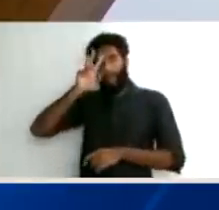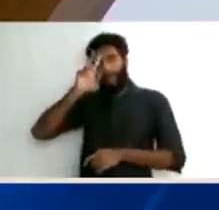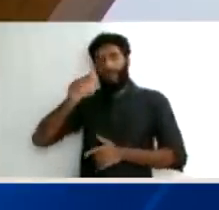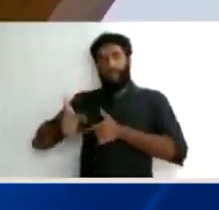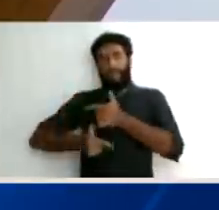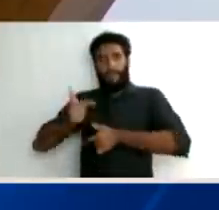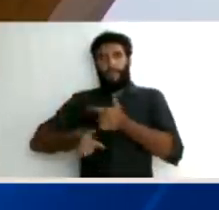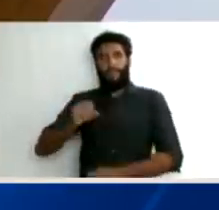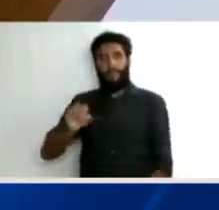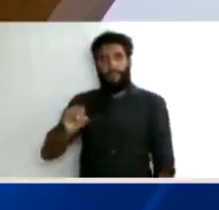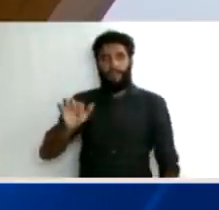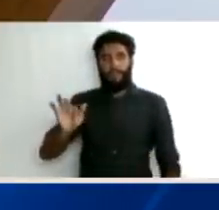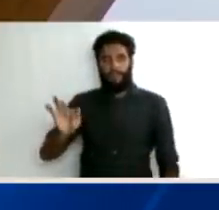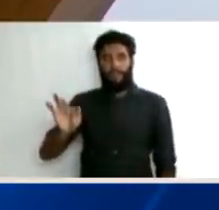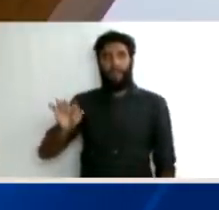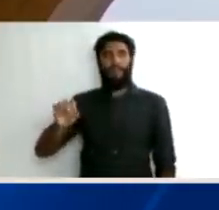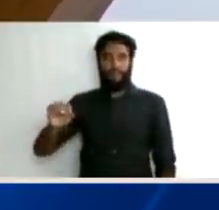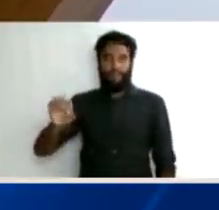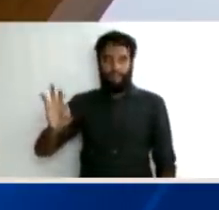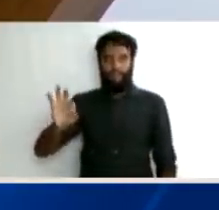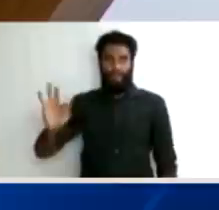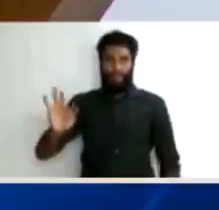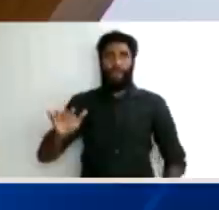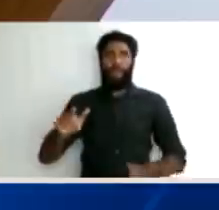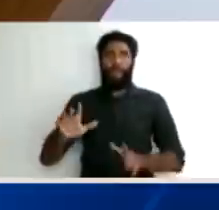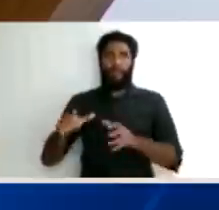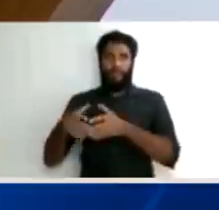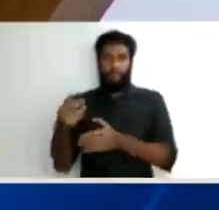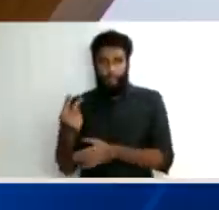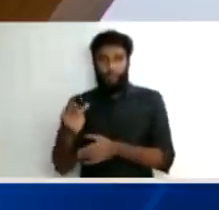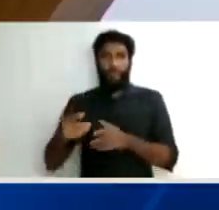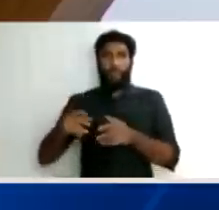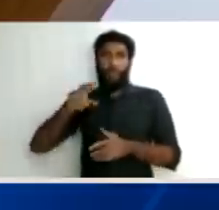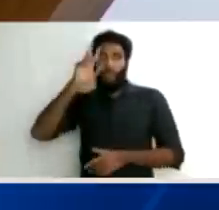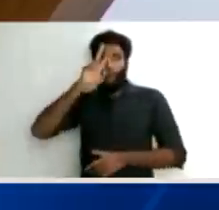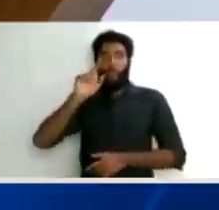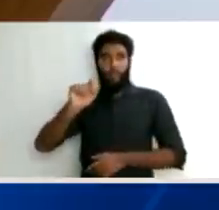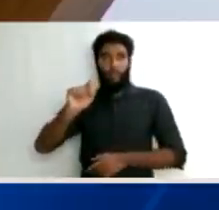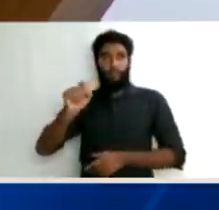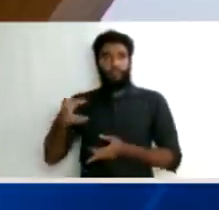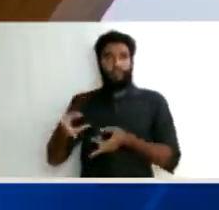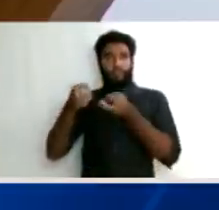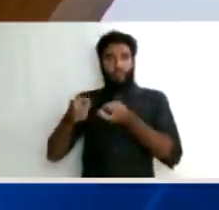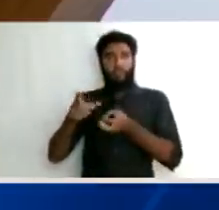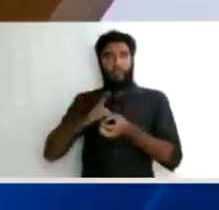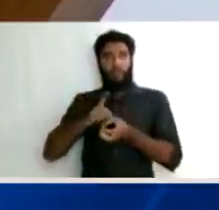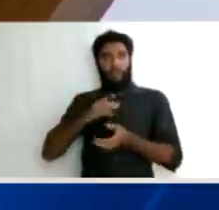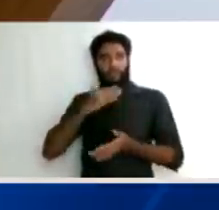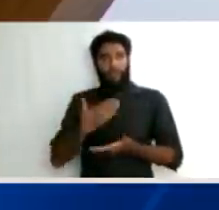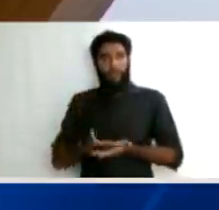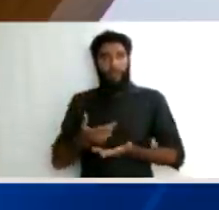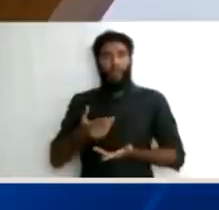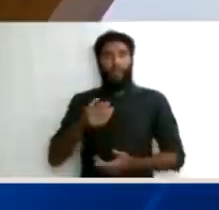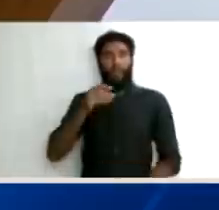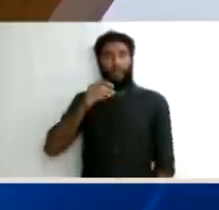levar esse julgamento da suspeição do Moro para o plenário. Então, o for decidido aí cabe em bairro de declaração e